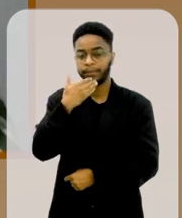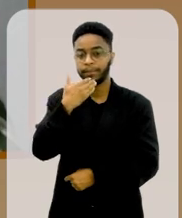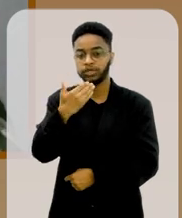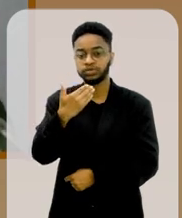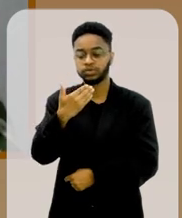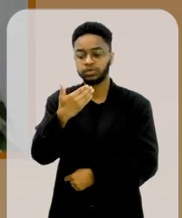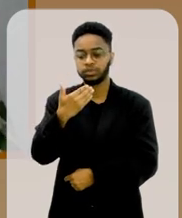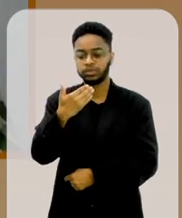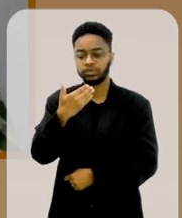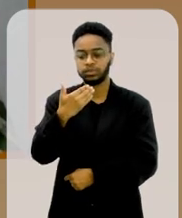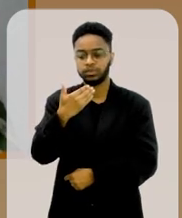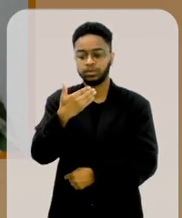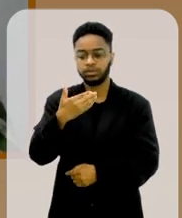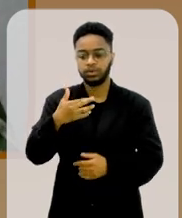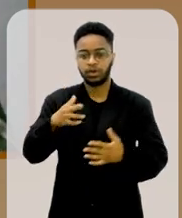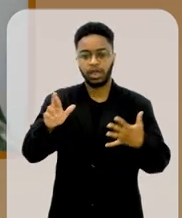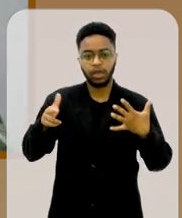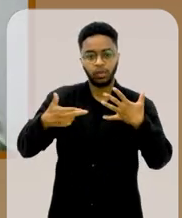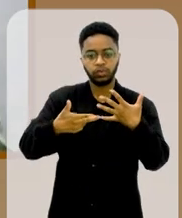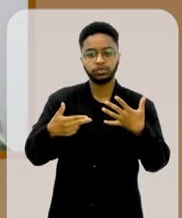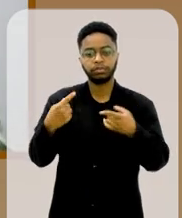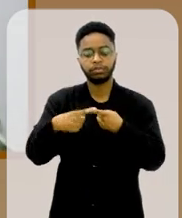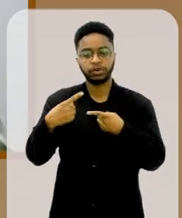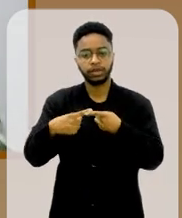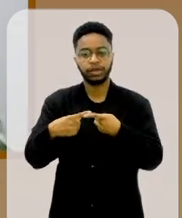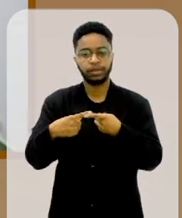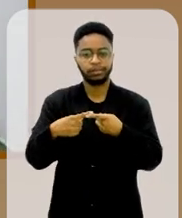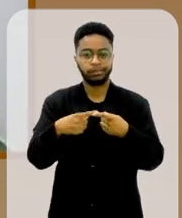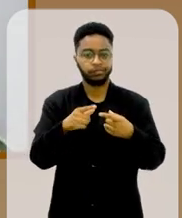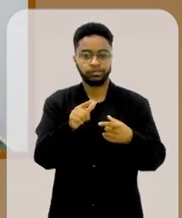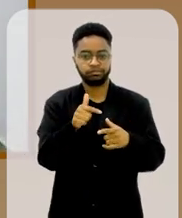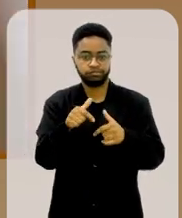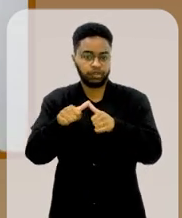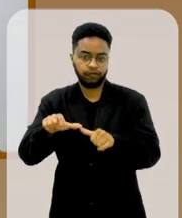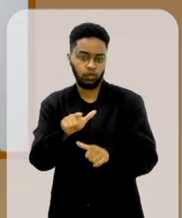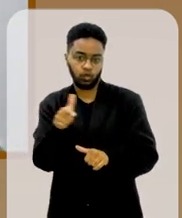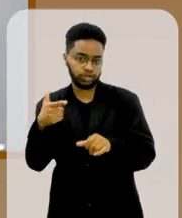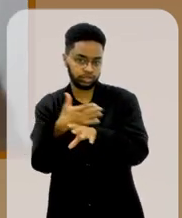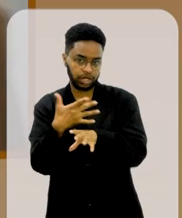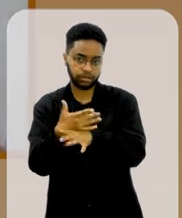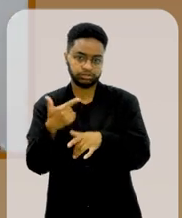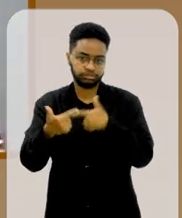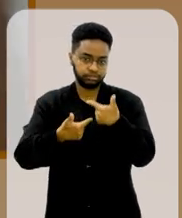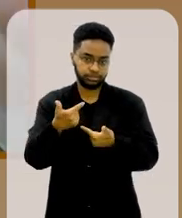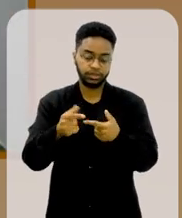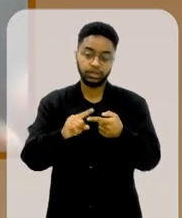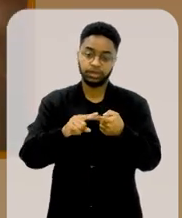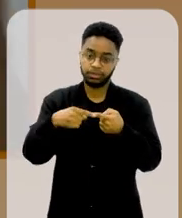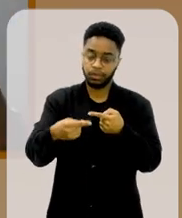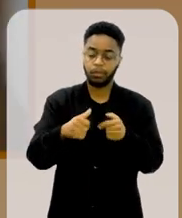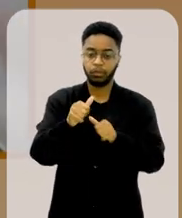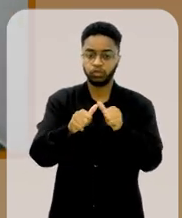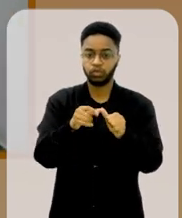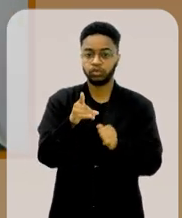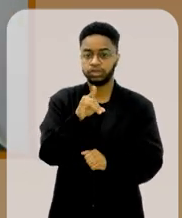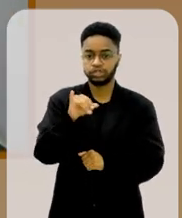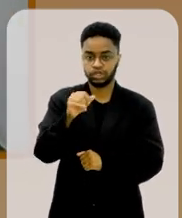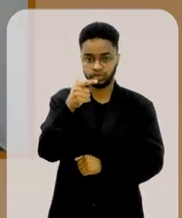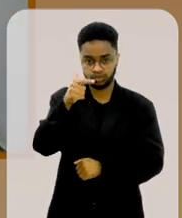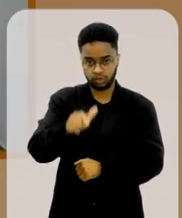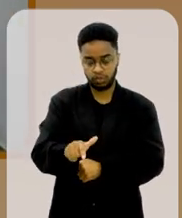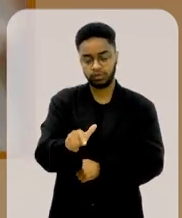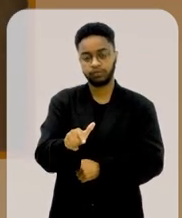recurso de que não estava na cidade naquele dia. Estava a serviço. Aí adiaram o novo julgamento. Aí na segunda